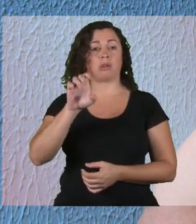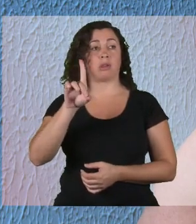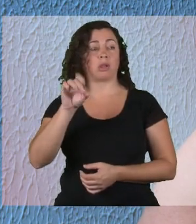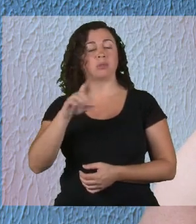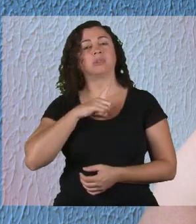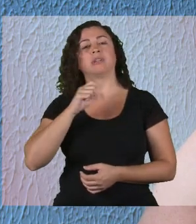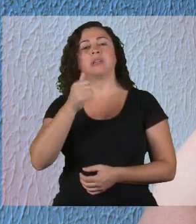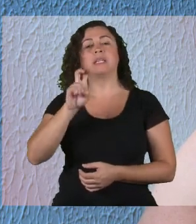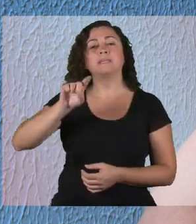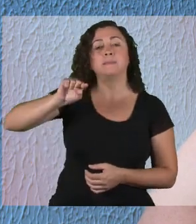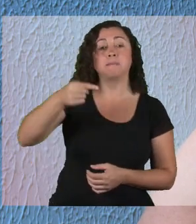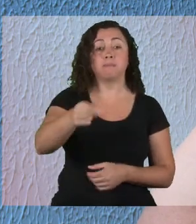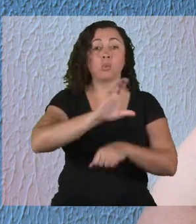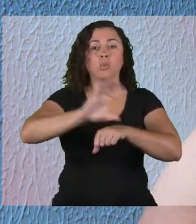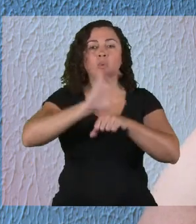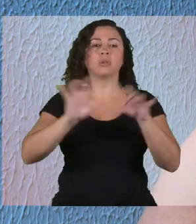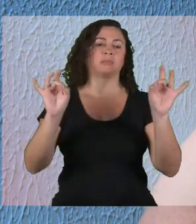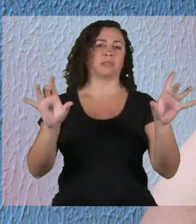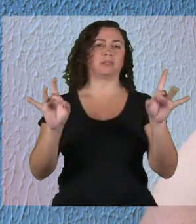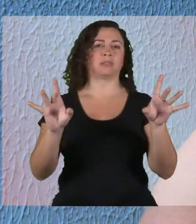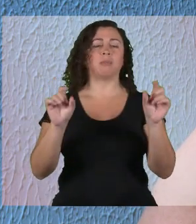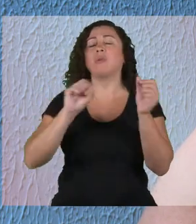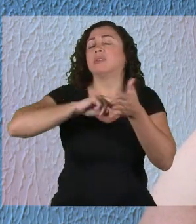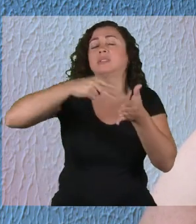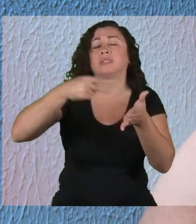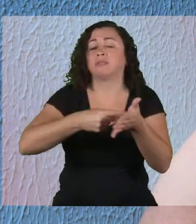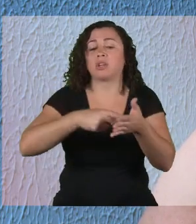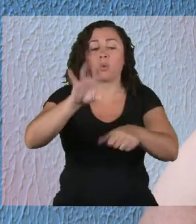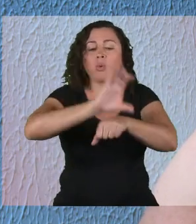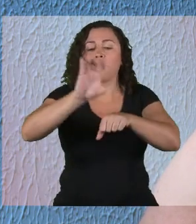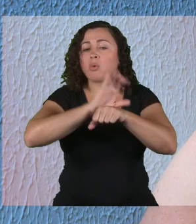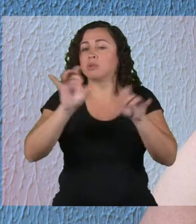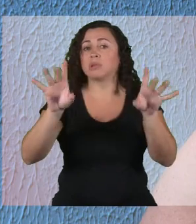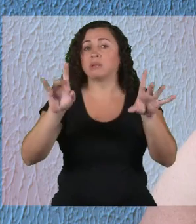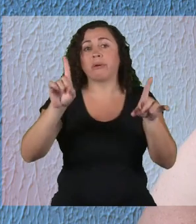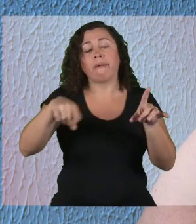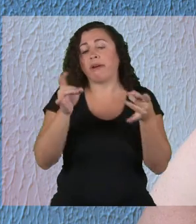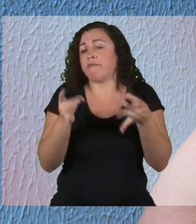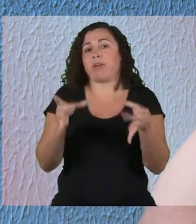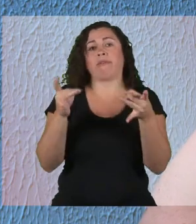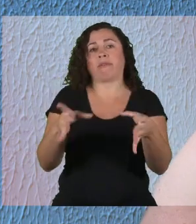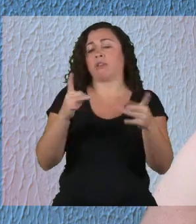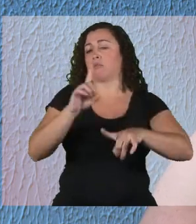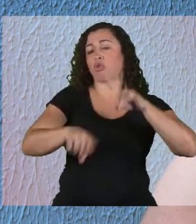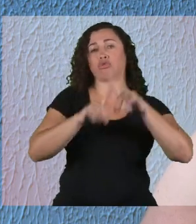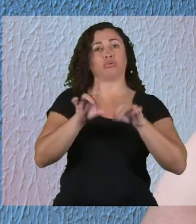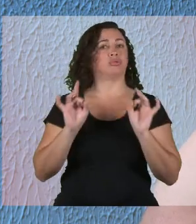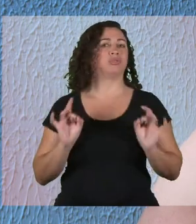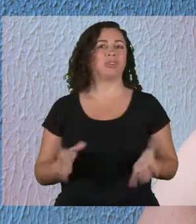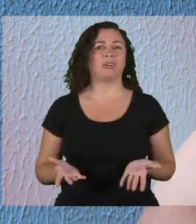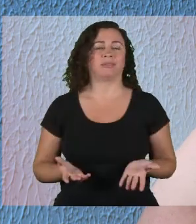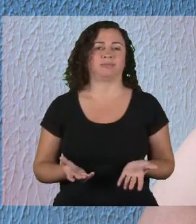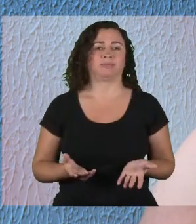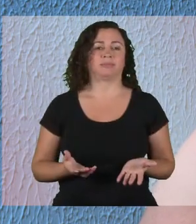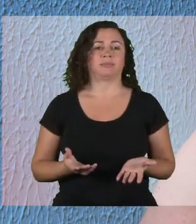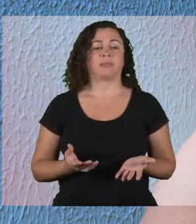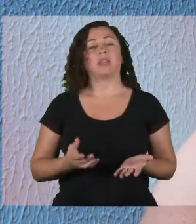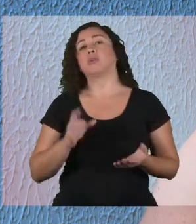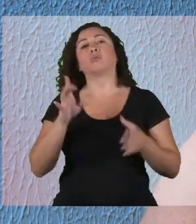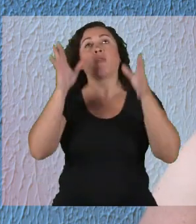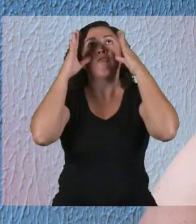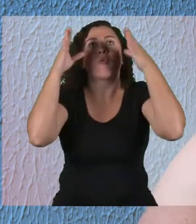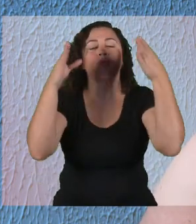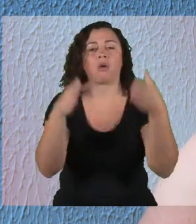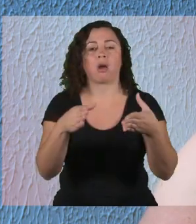mil cursos de especialização. Os cursos de especialização se transformam em produto para ser vendido, muito